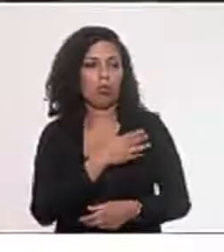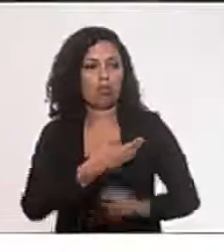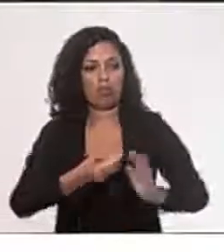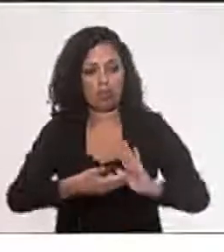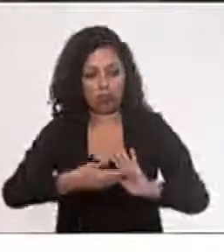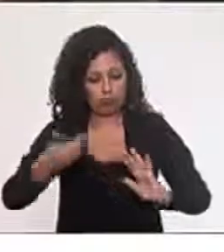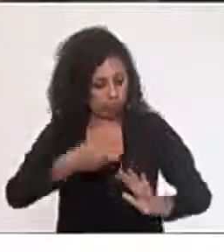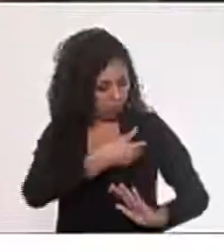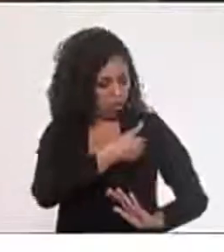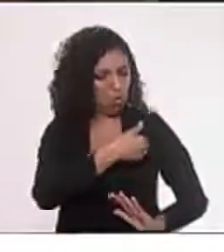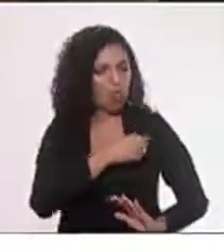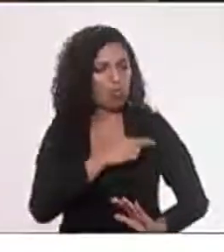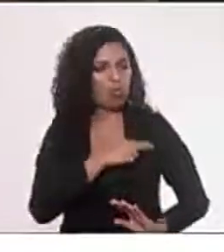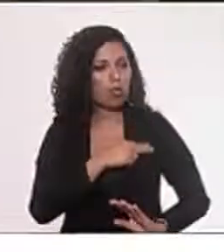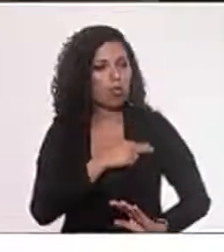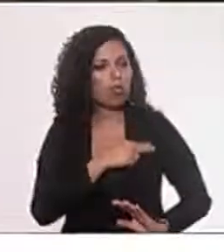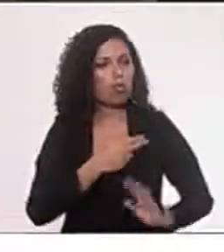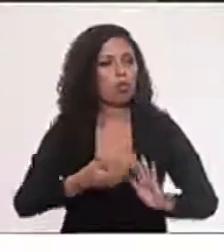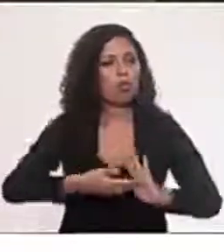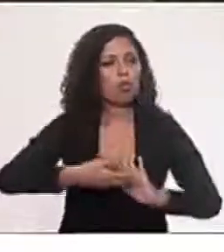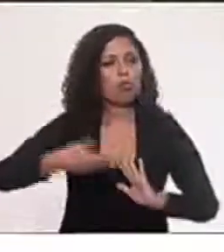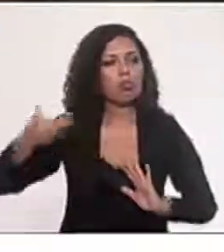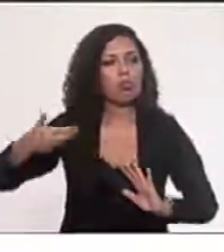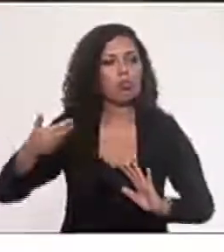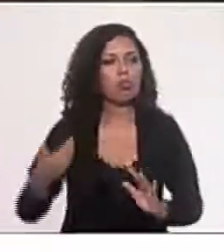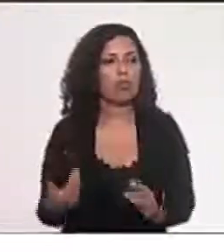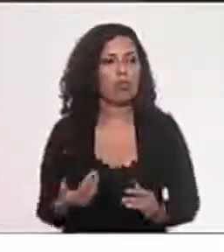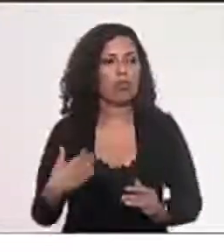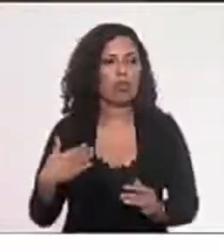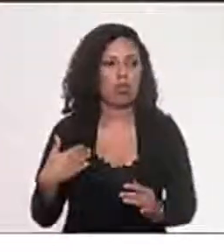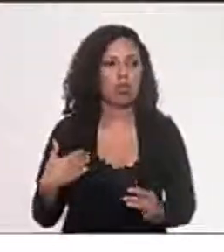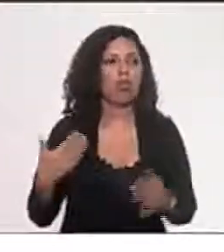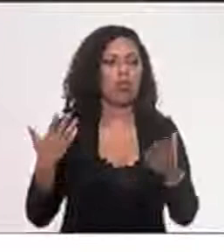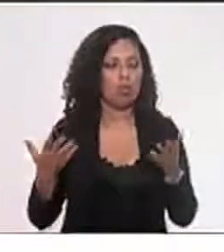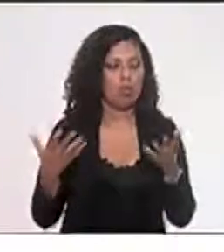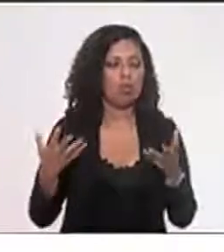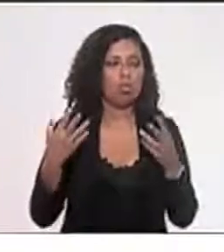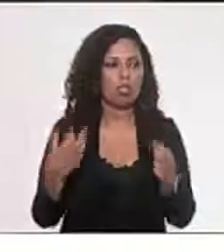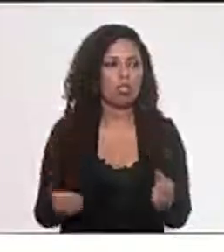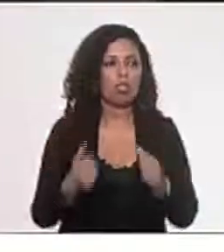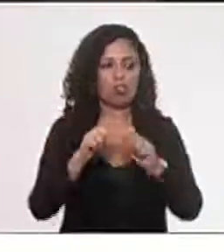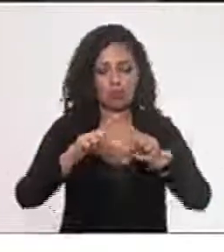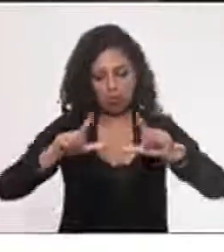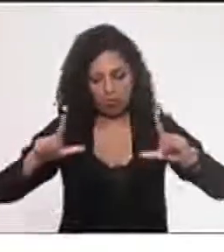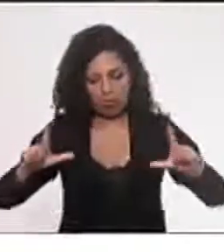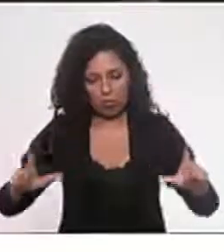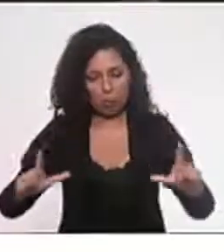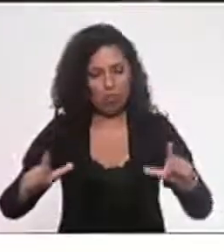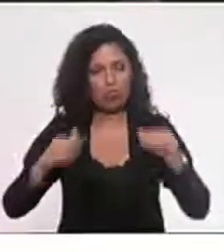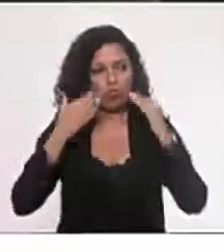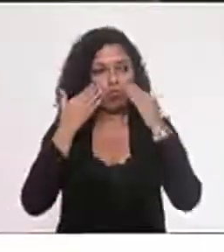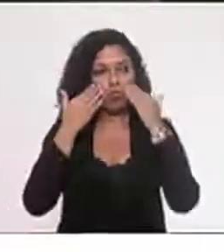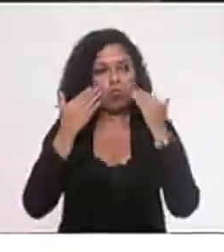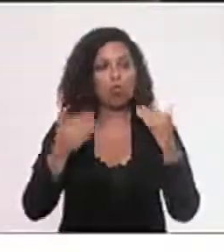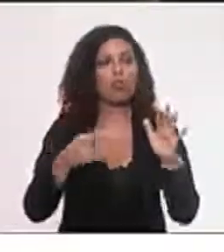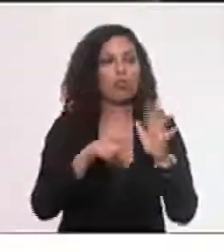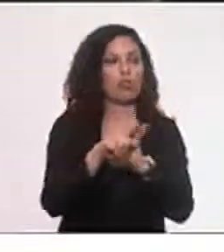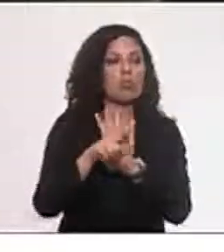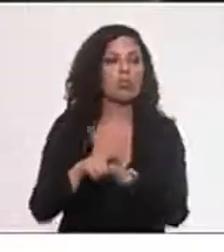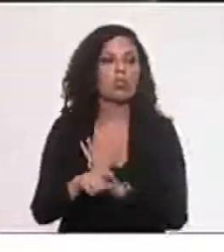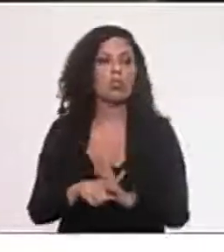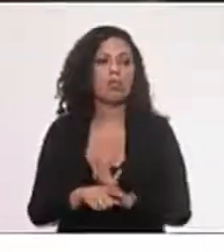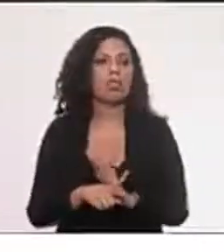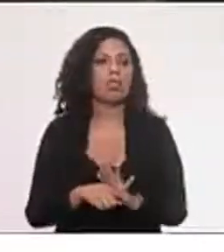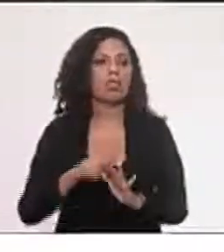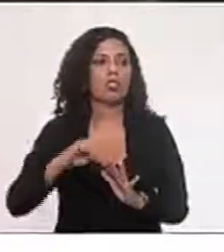o boto, pô. Não use o boto. Já que você não quer placa, eu sou favorável à placa, sim. É uma forma da população estar fiscalizando para ver se estão usando